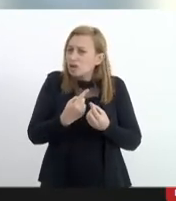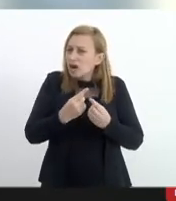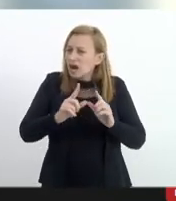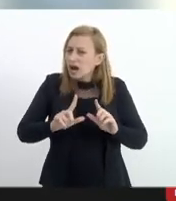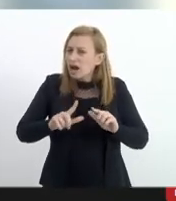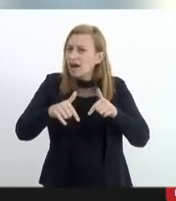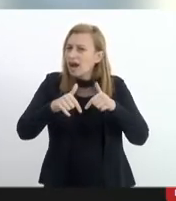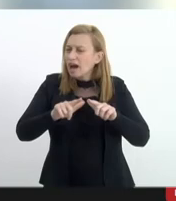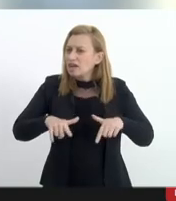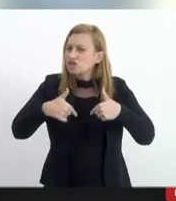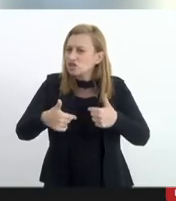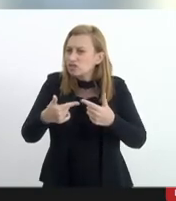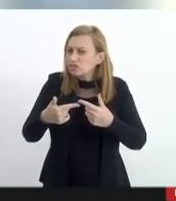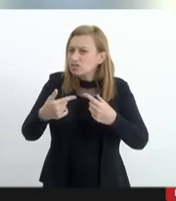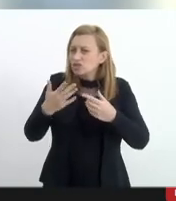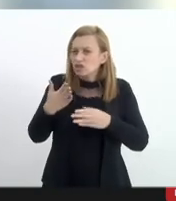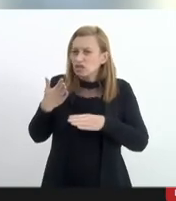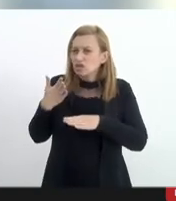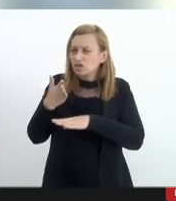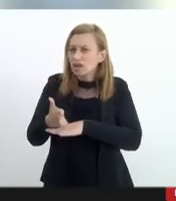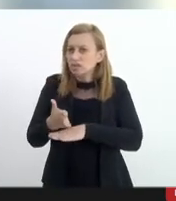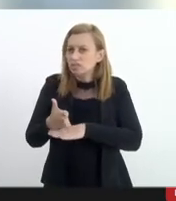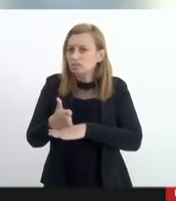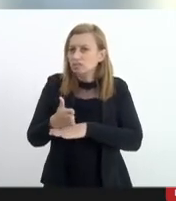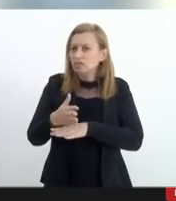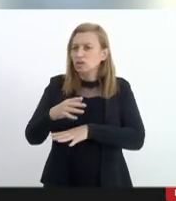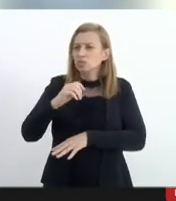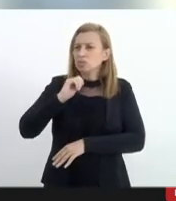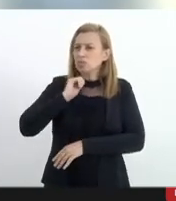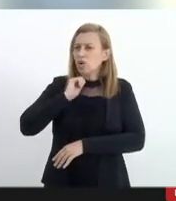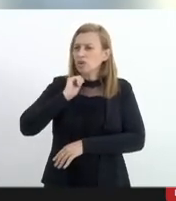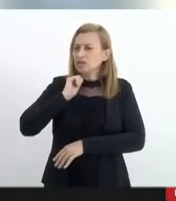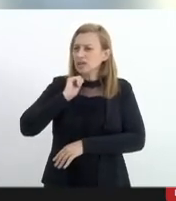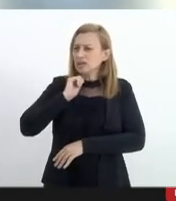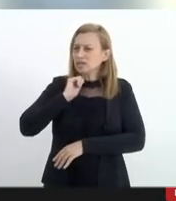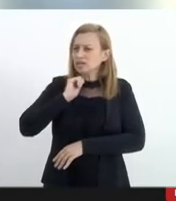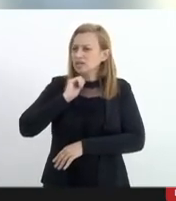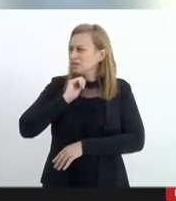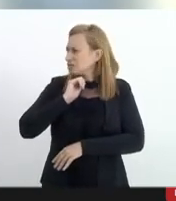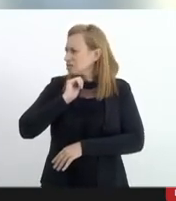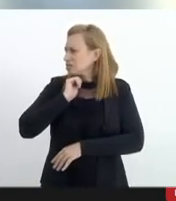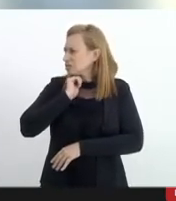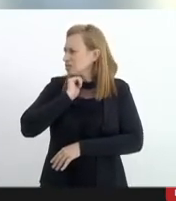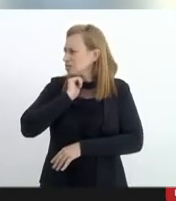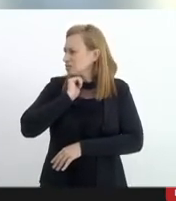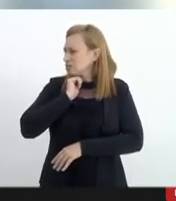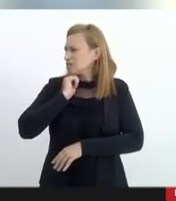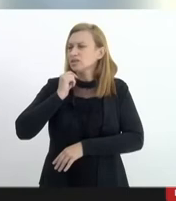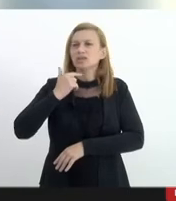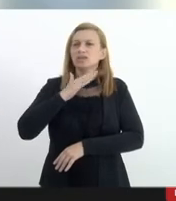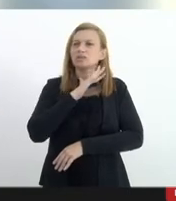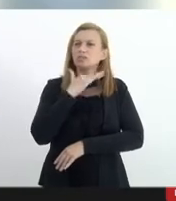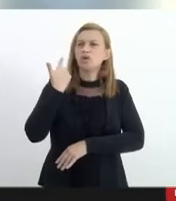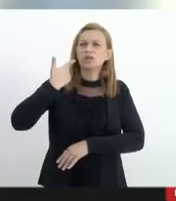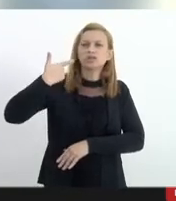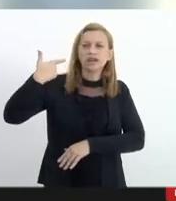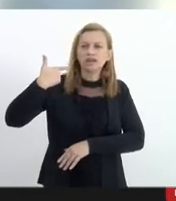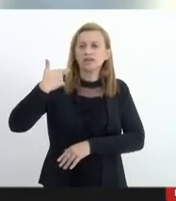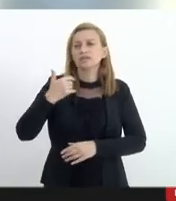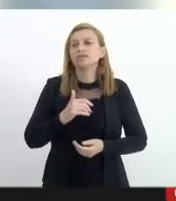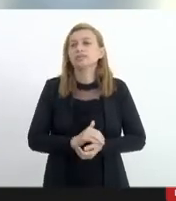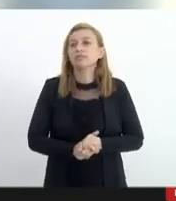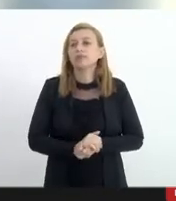no suicídio há questões pessoais familiares psicológicas